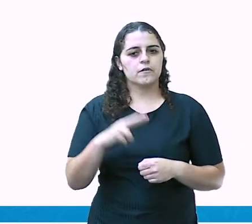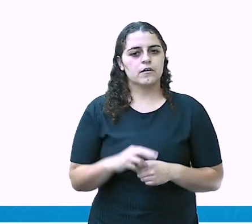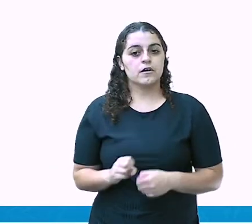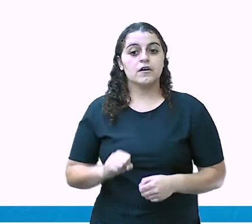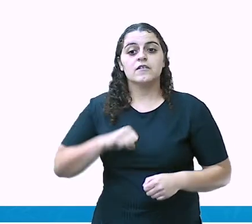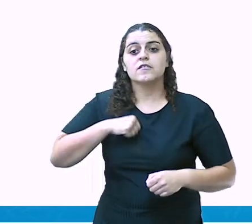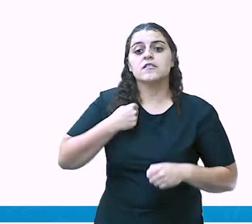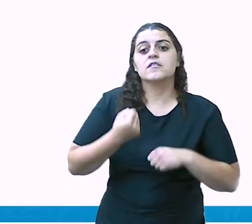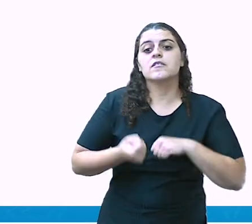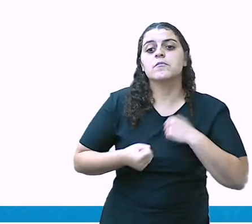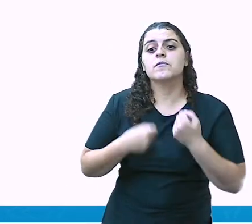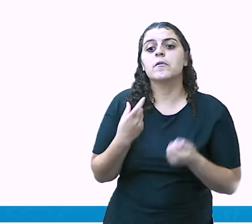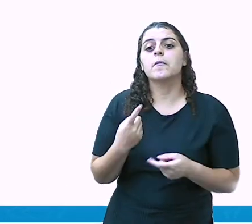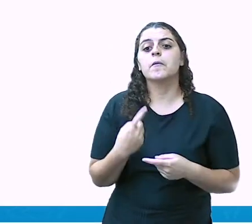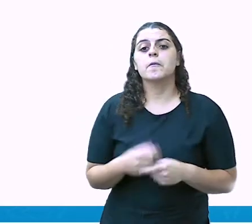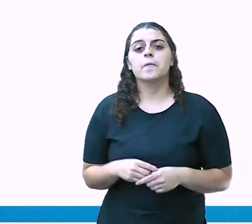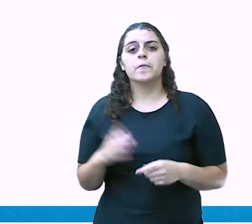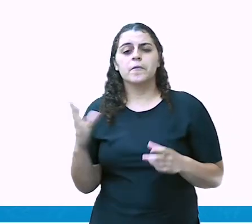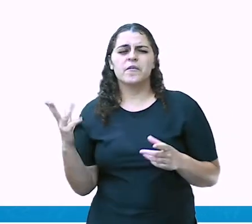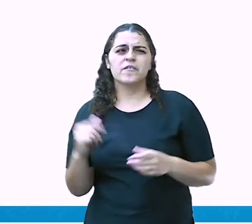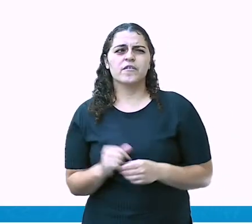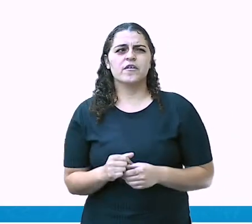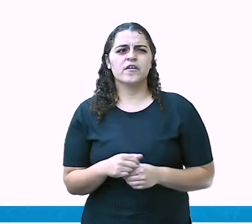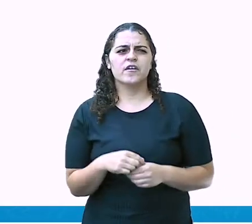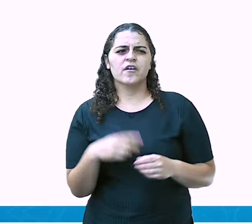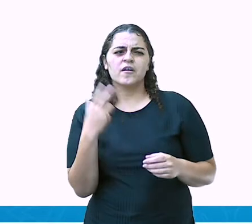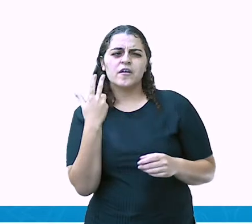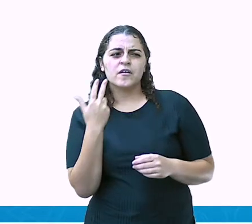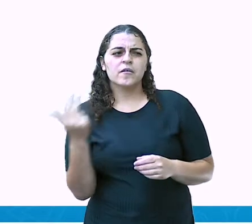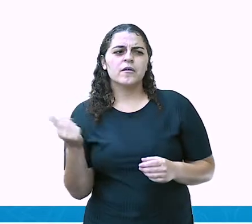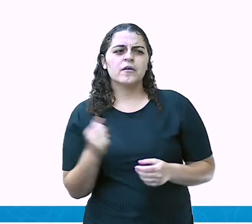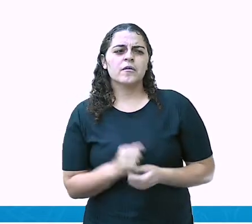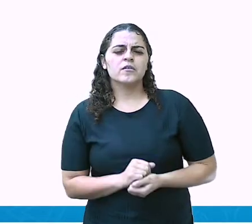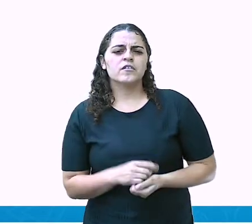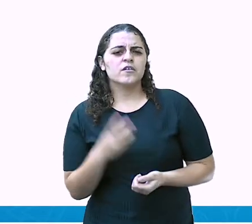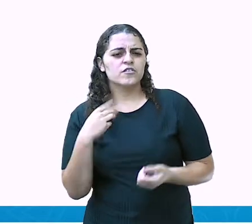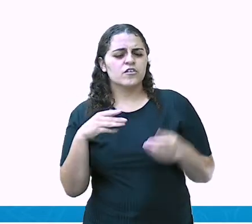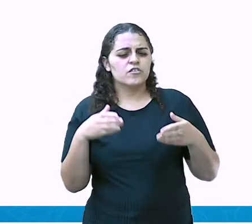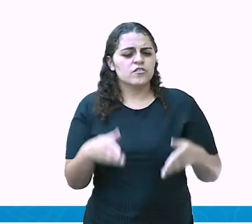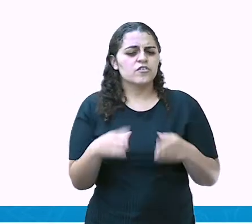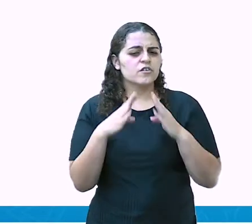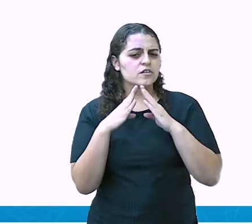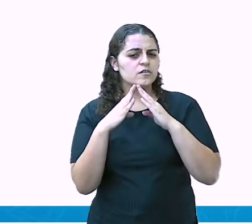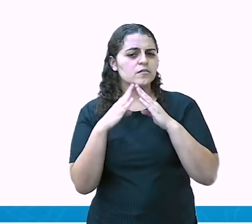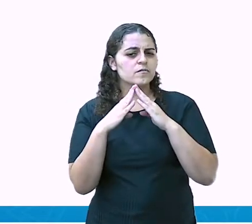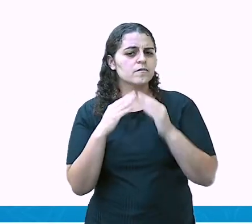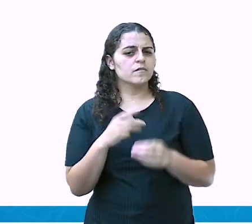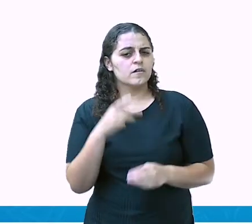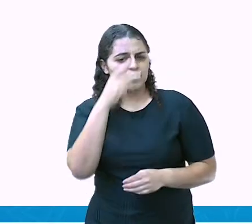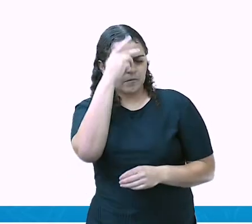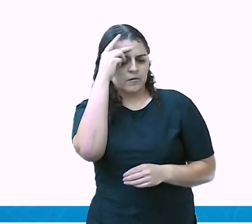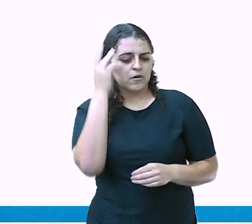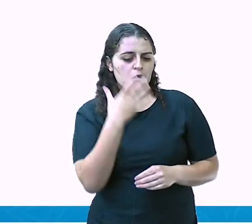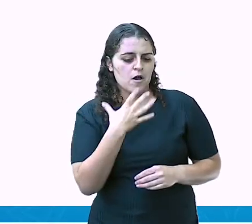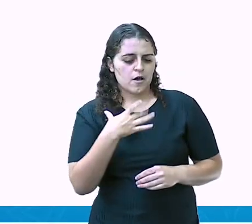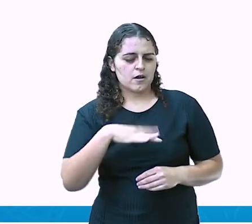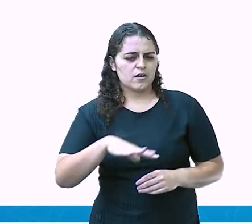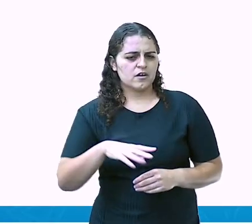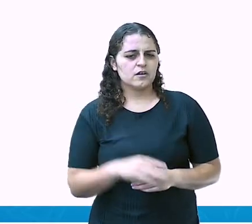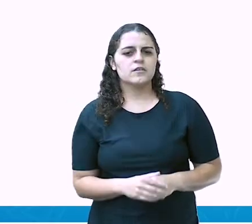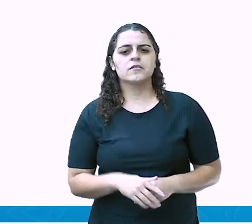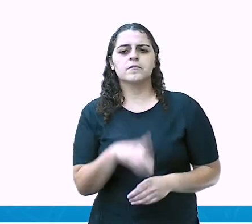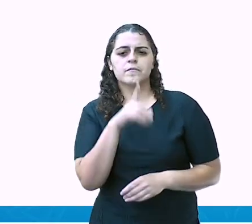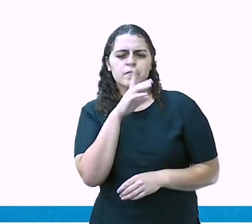ansiedade, né? Por parecer, você chega numa casa, né? Que a criança é quietinha. Porque a sua presença ali, você é um